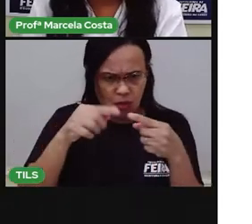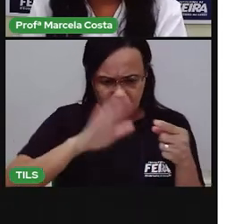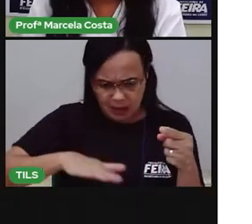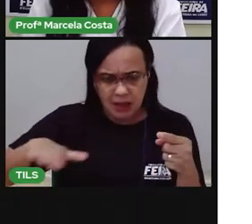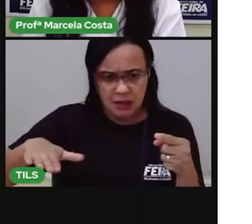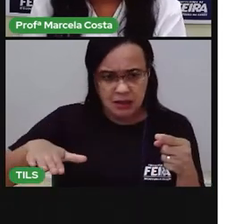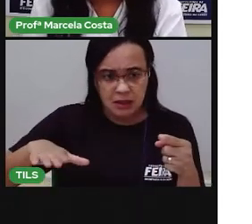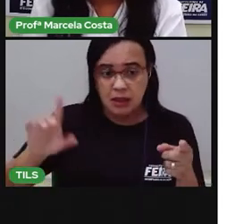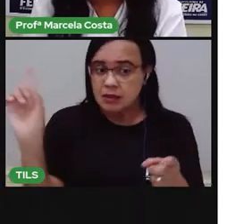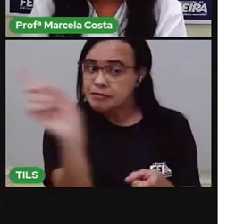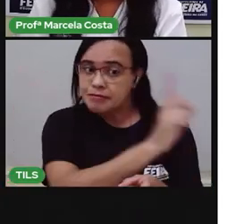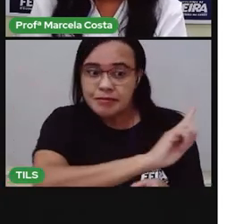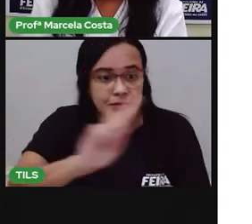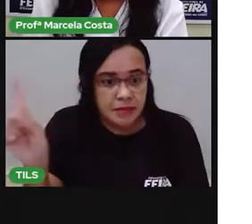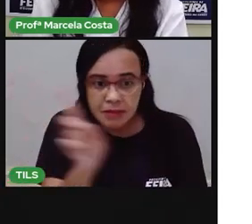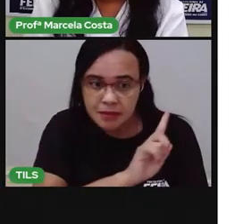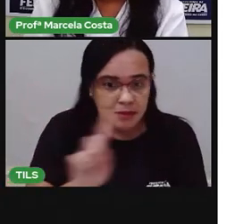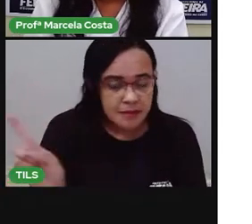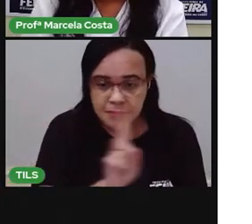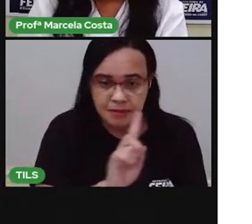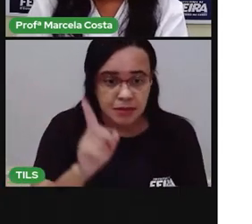cortar, furar.